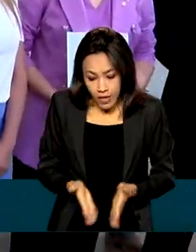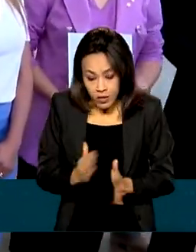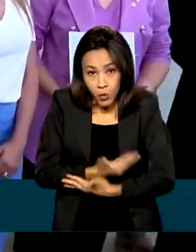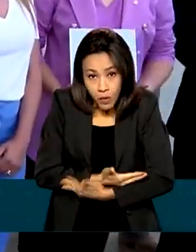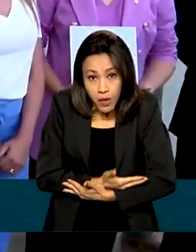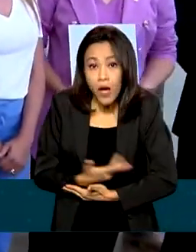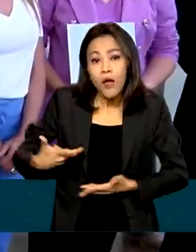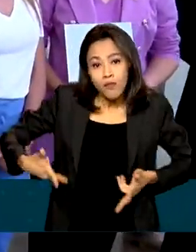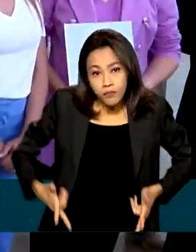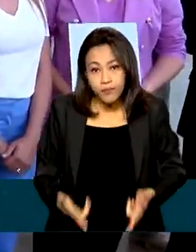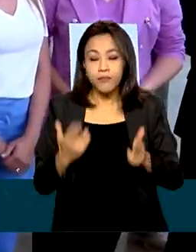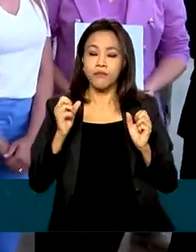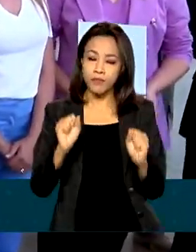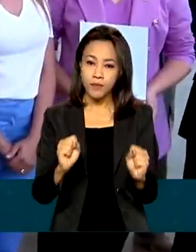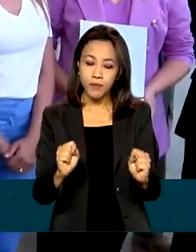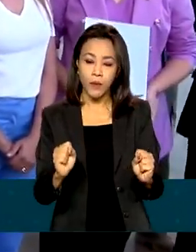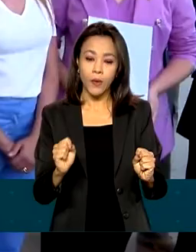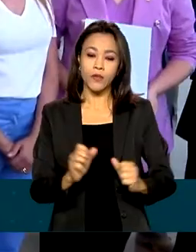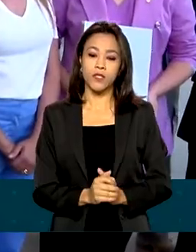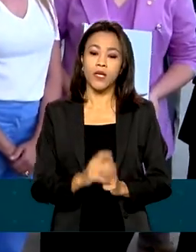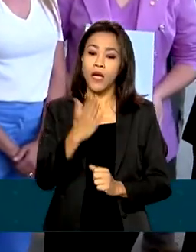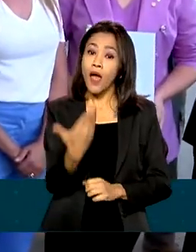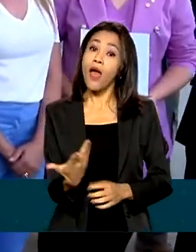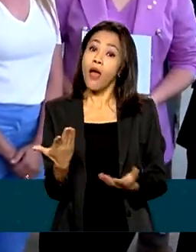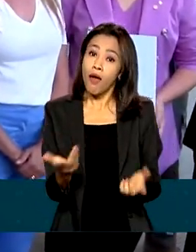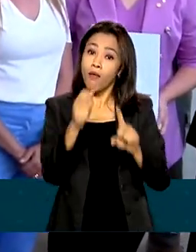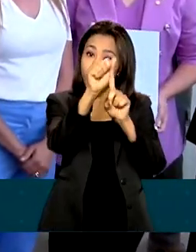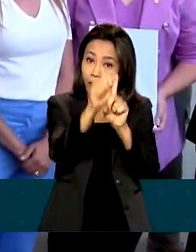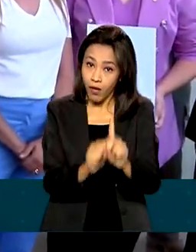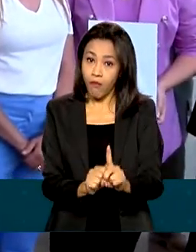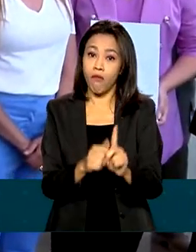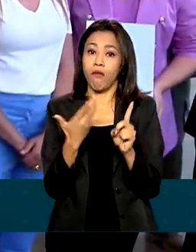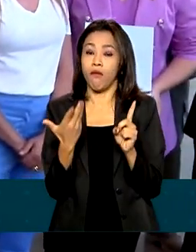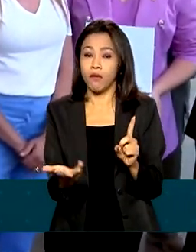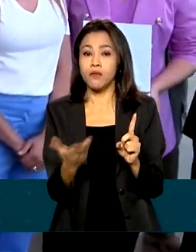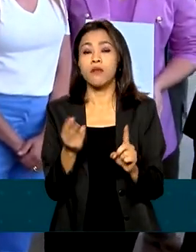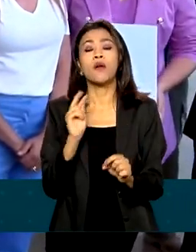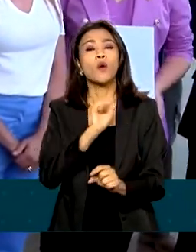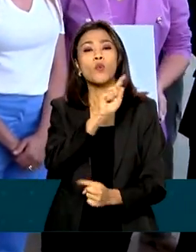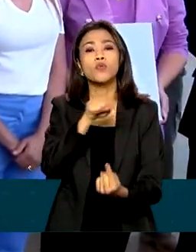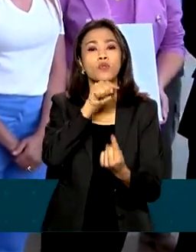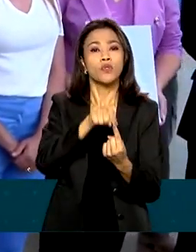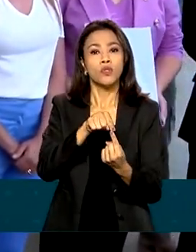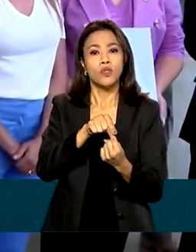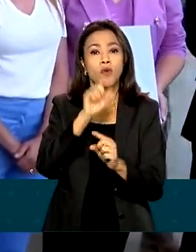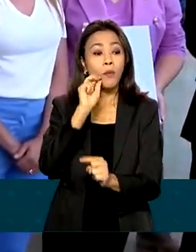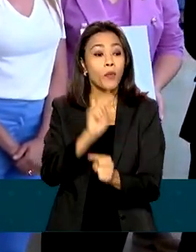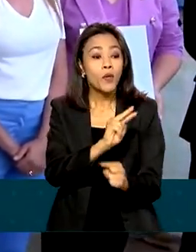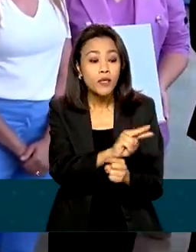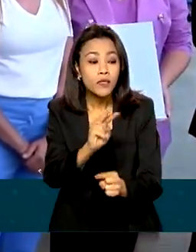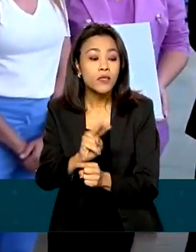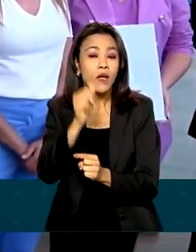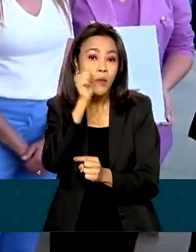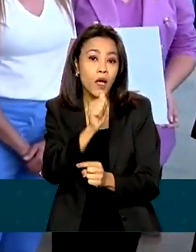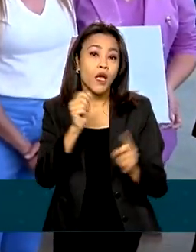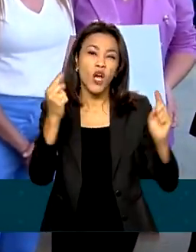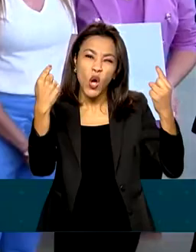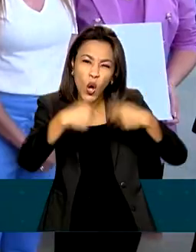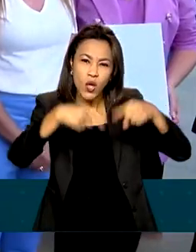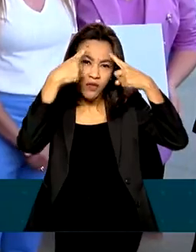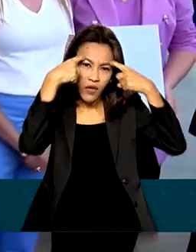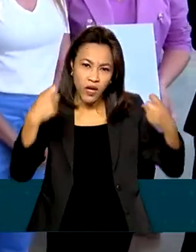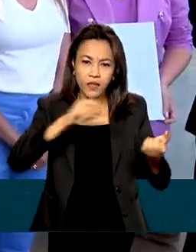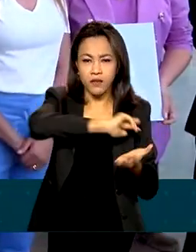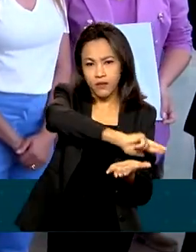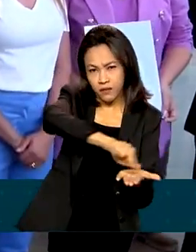é o mês todinho dedicado à proteção da mulher contra a violência, entre outras